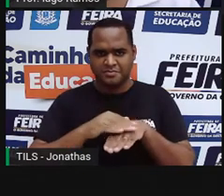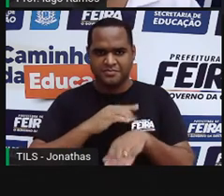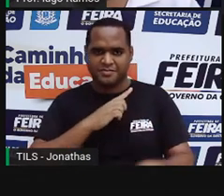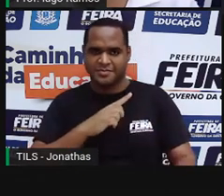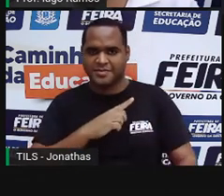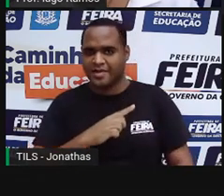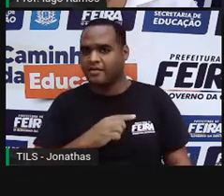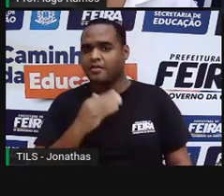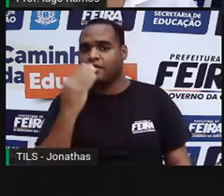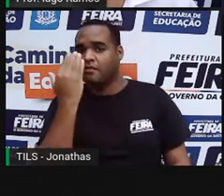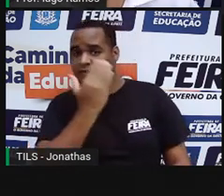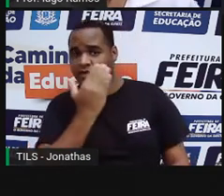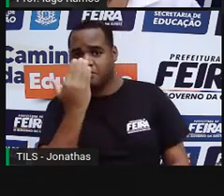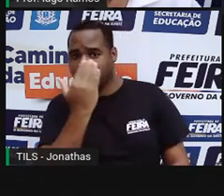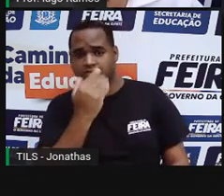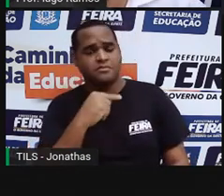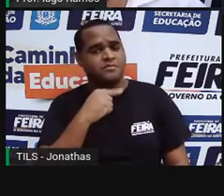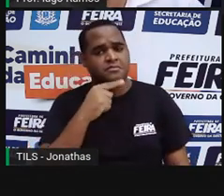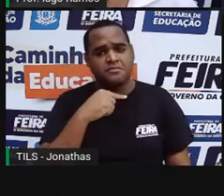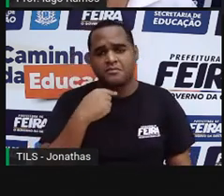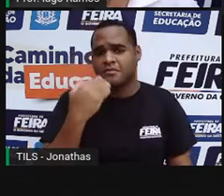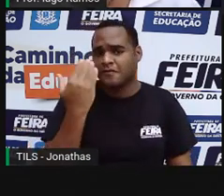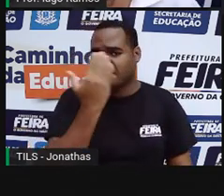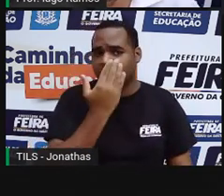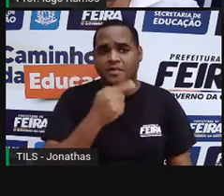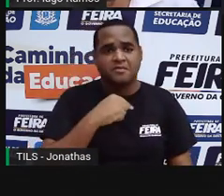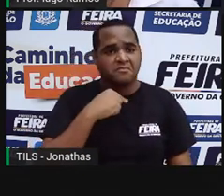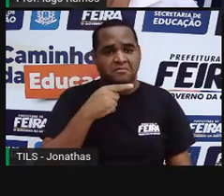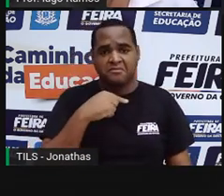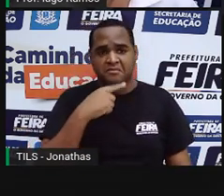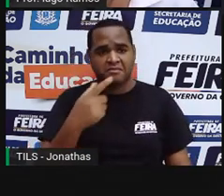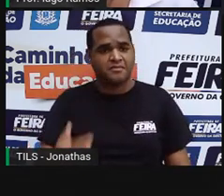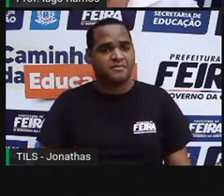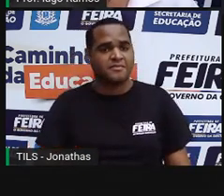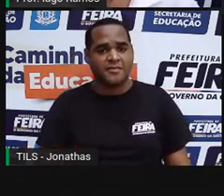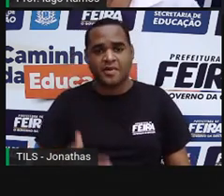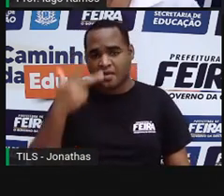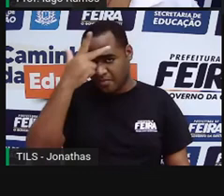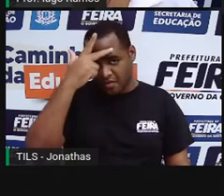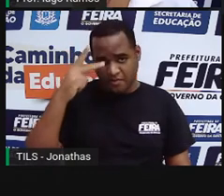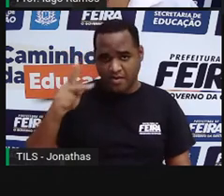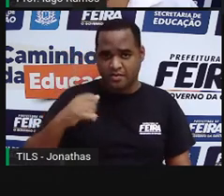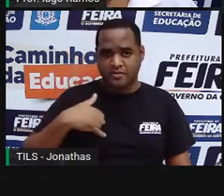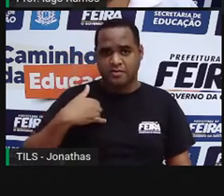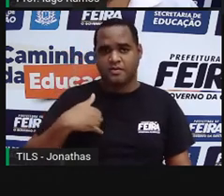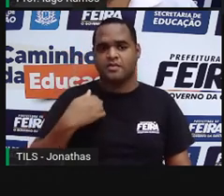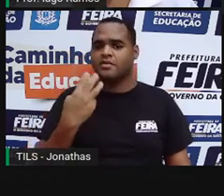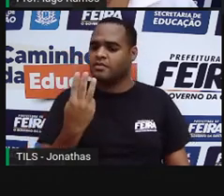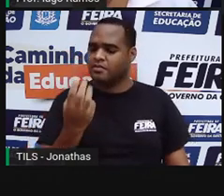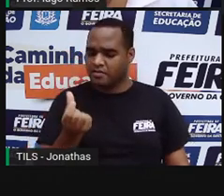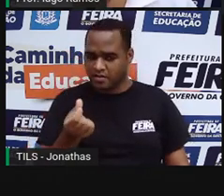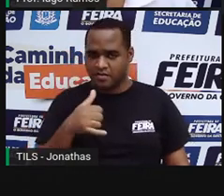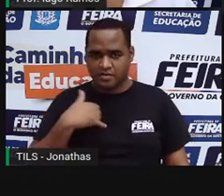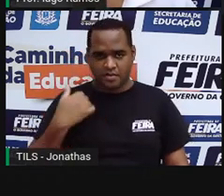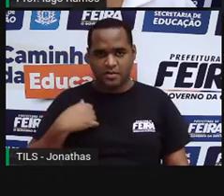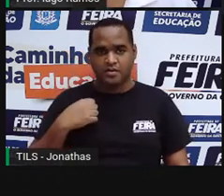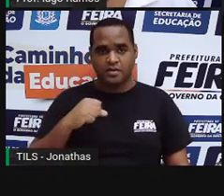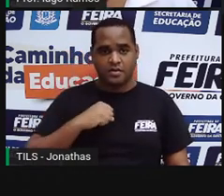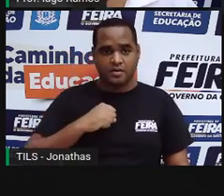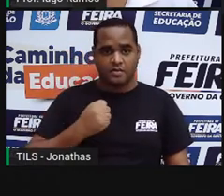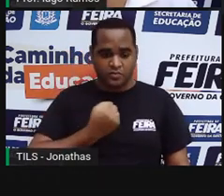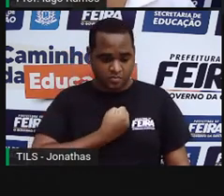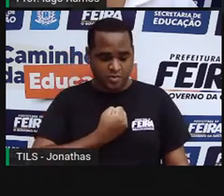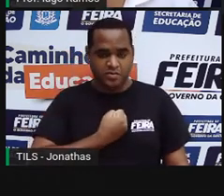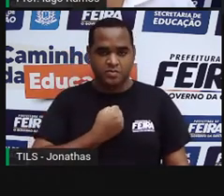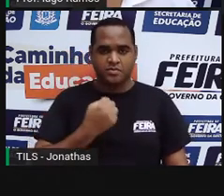acho que ainda não conheço, né? Uma pessoa de 36 anos calçando o número 108, né? Então,